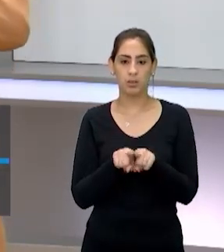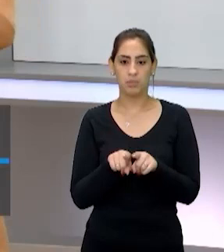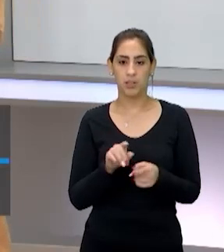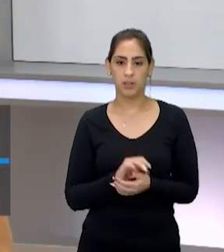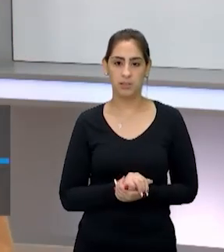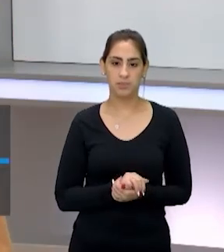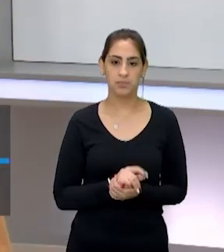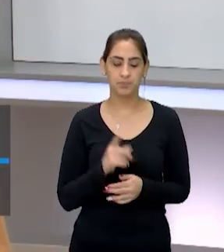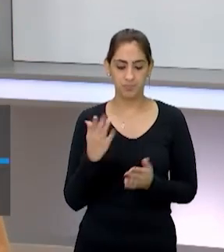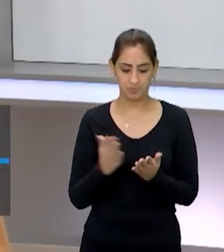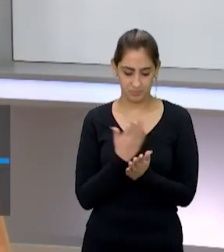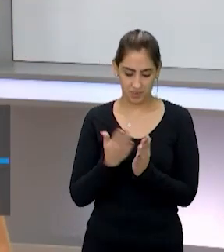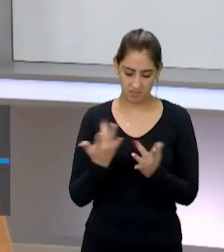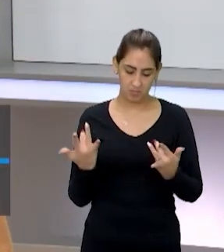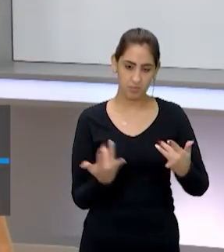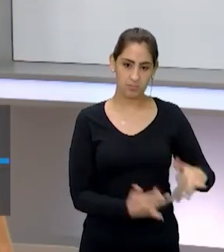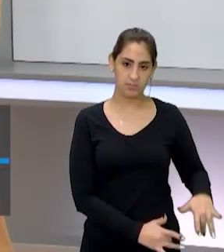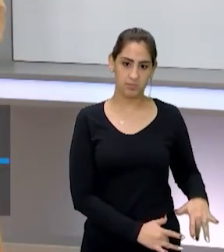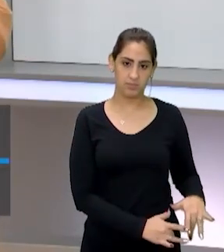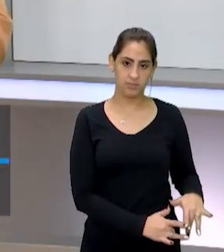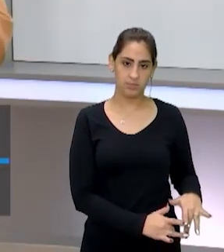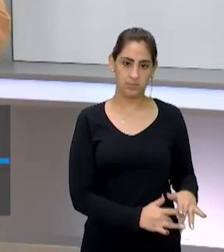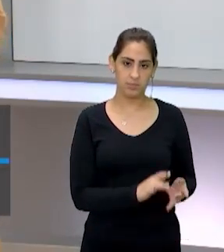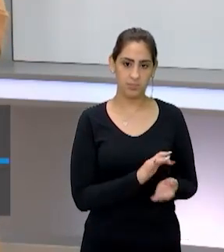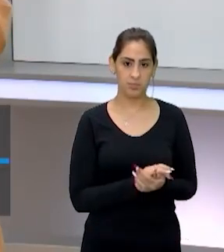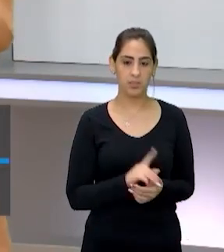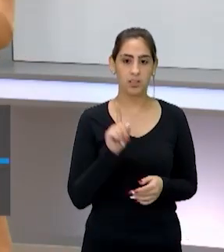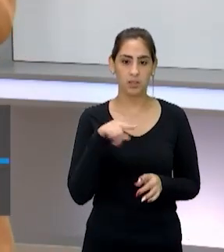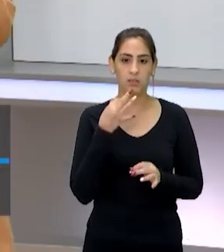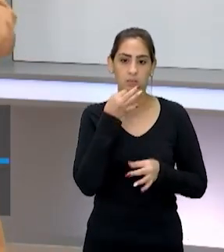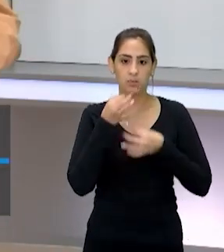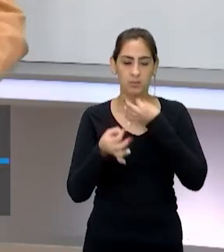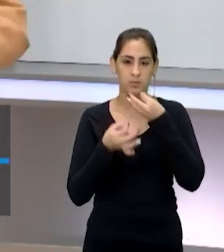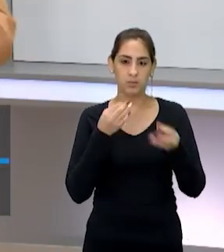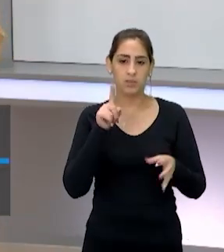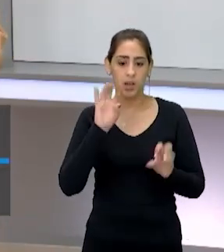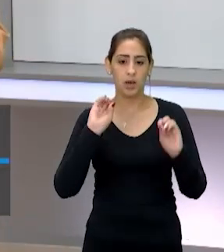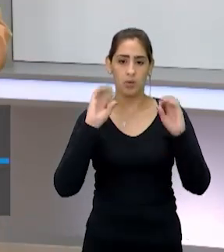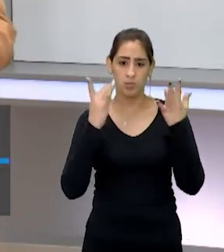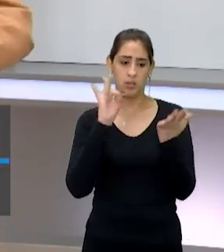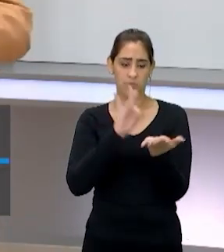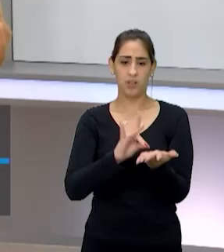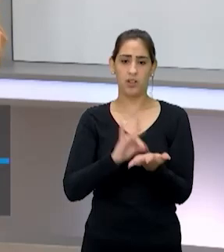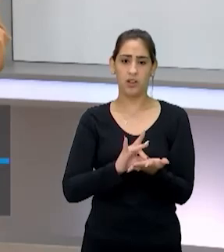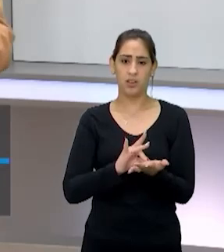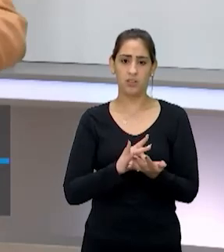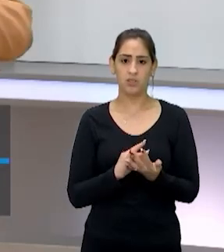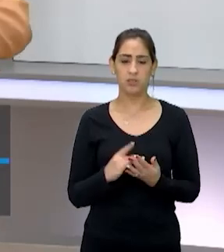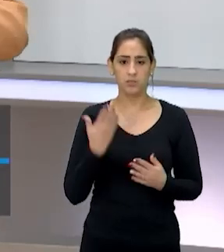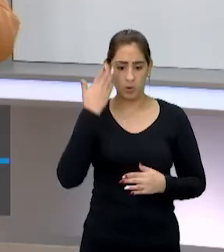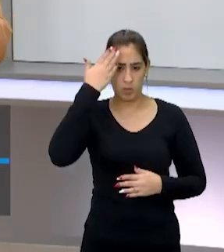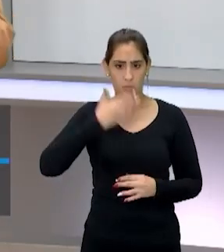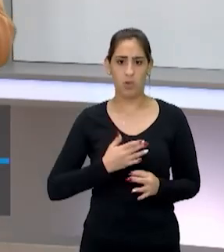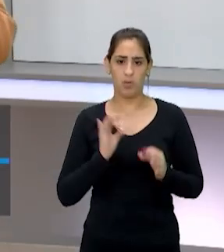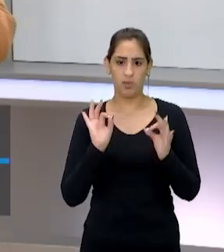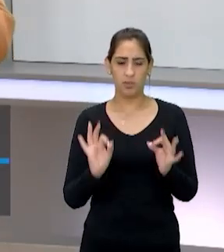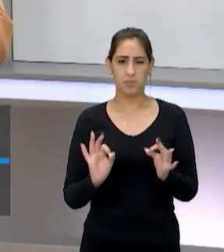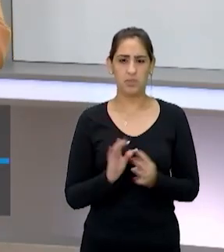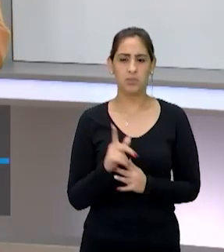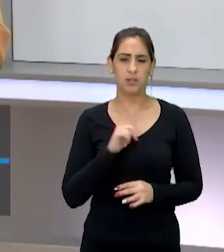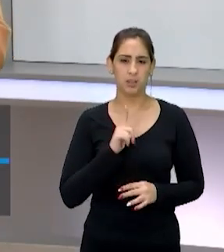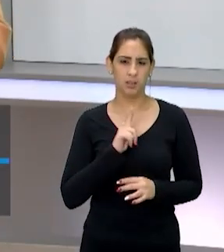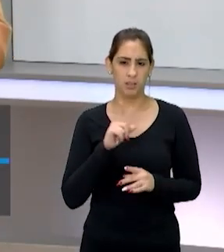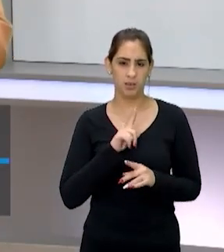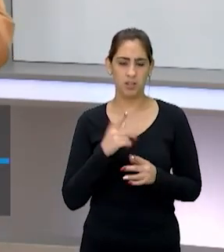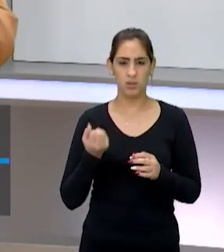e nisso eu vou deixando o livro de lado então isso sim é um argumento está acontecendo, é um fato está comprovado, além disso nós temos